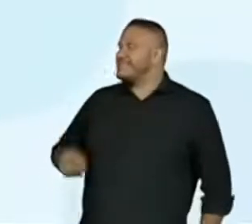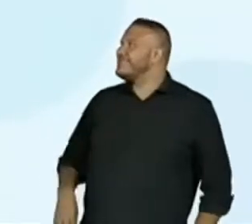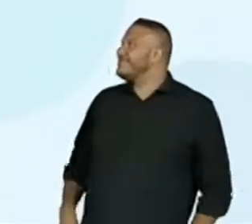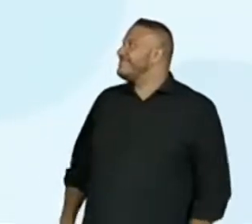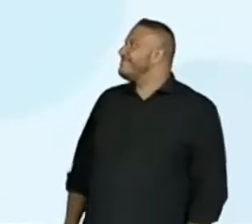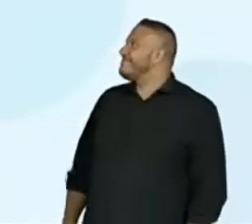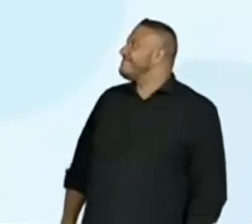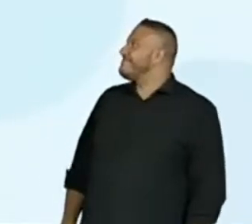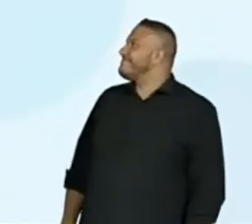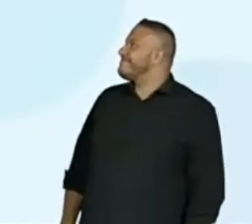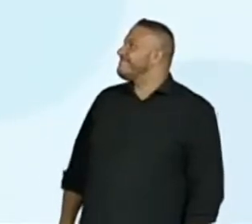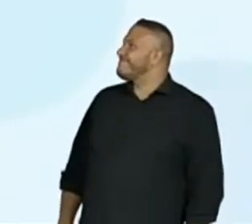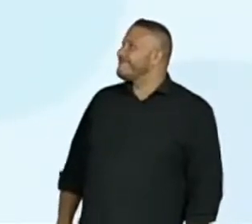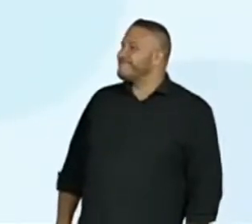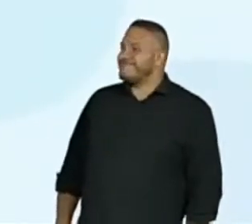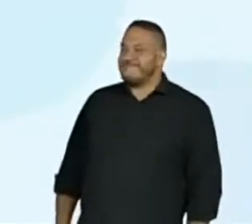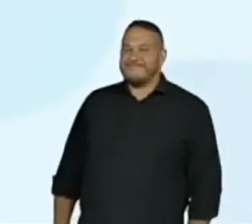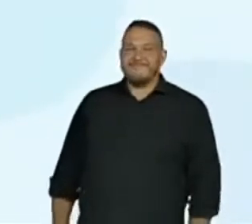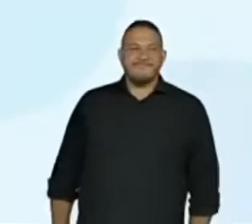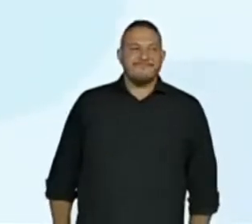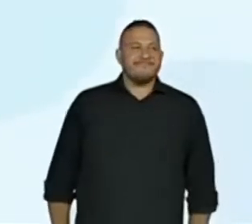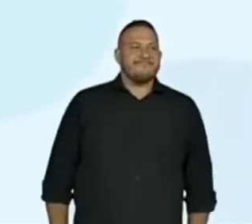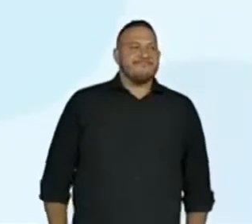Ema